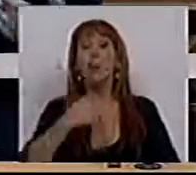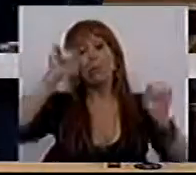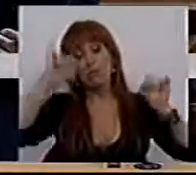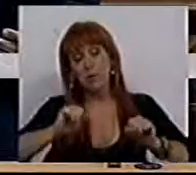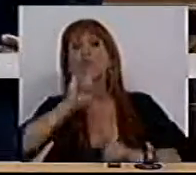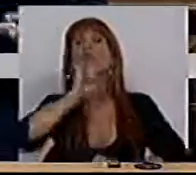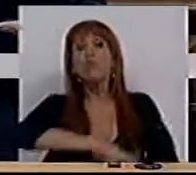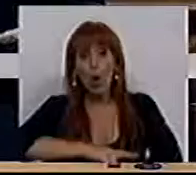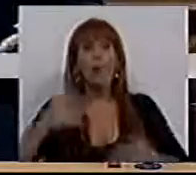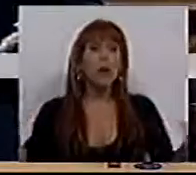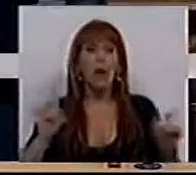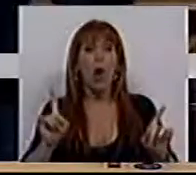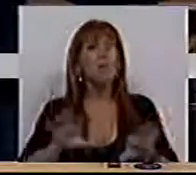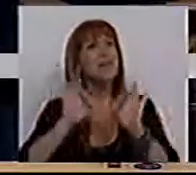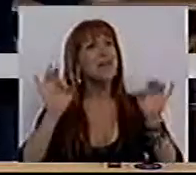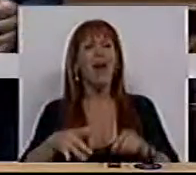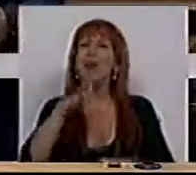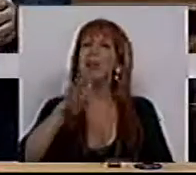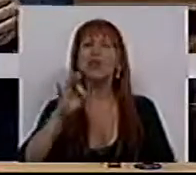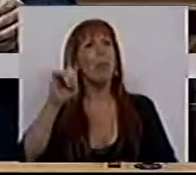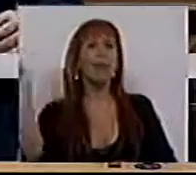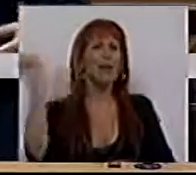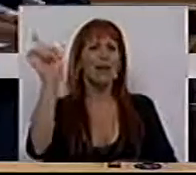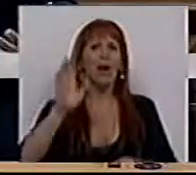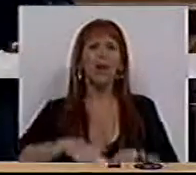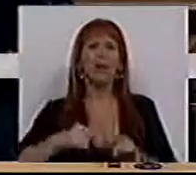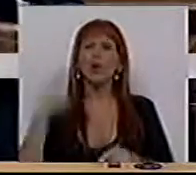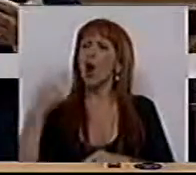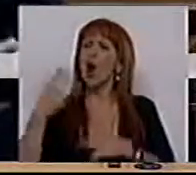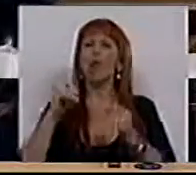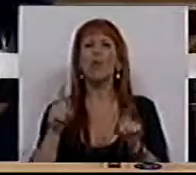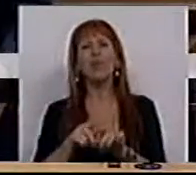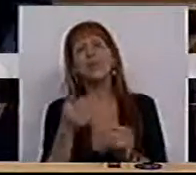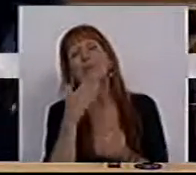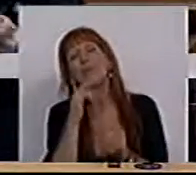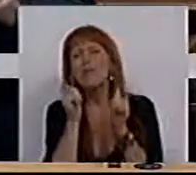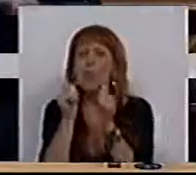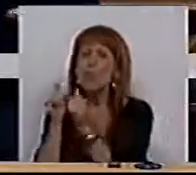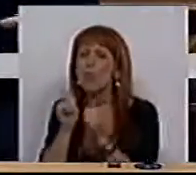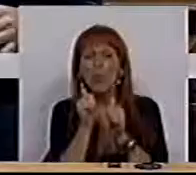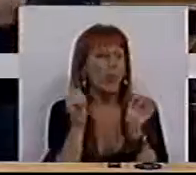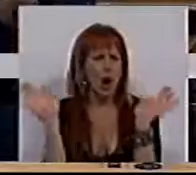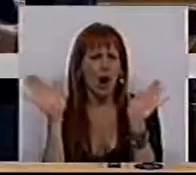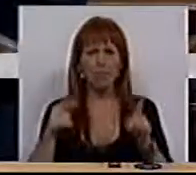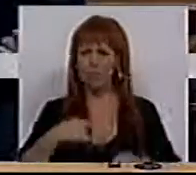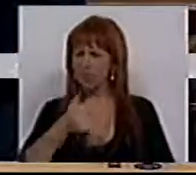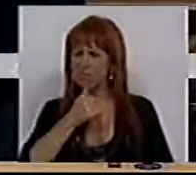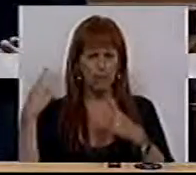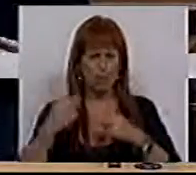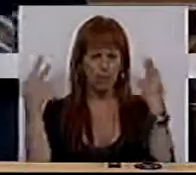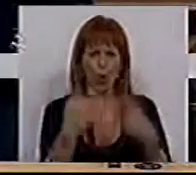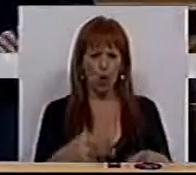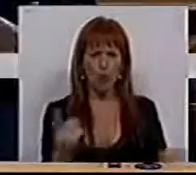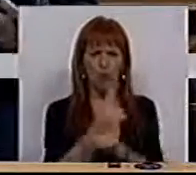sim, poderia. Não, como dirá o Partido Socialista, com uma austeridade mais boazinha, mas de facto sem a medidas de